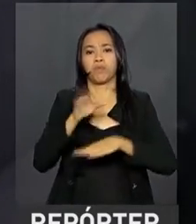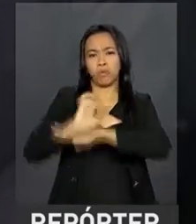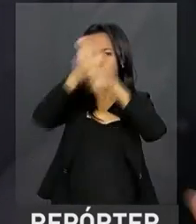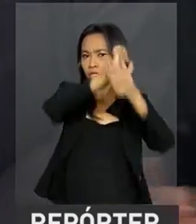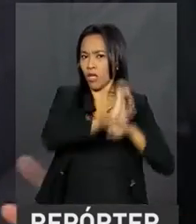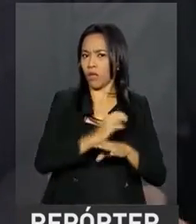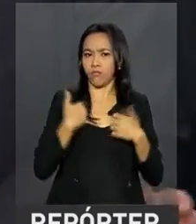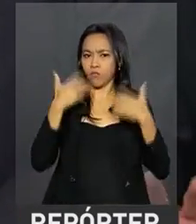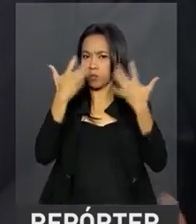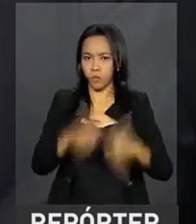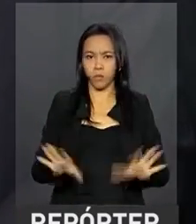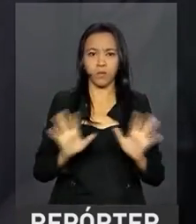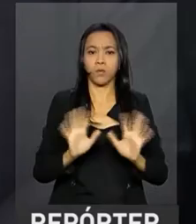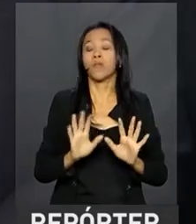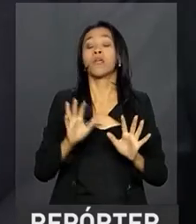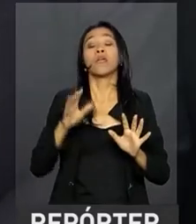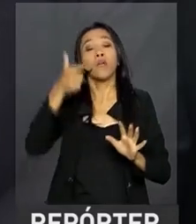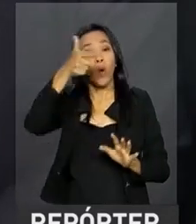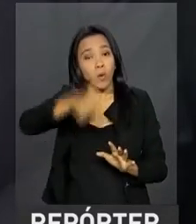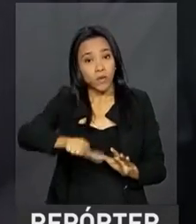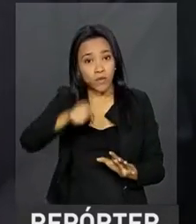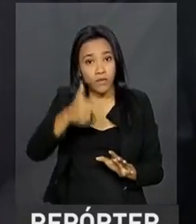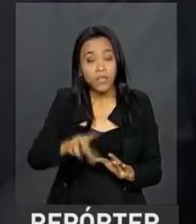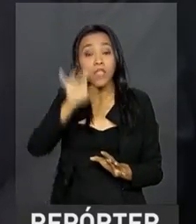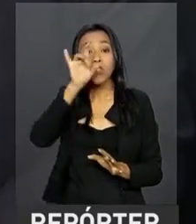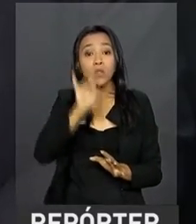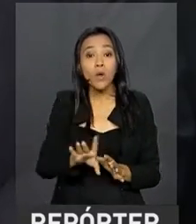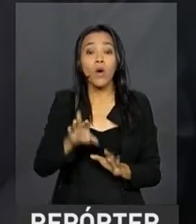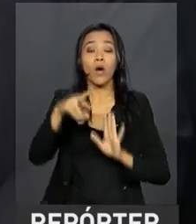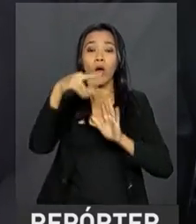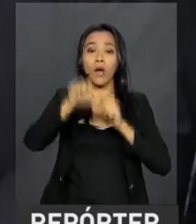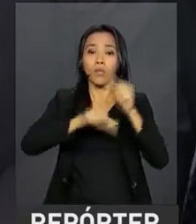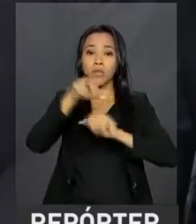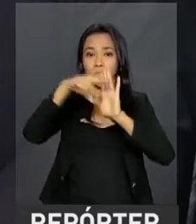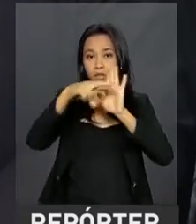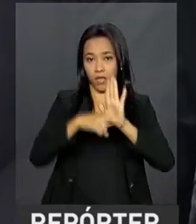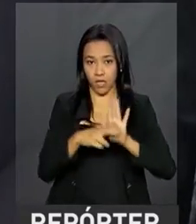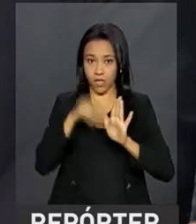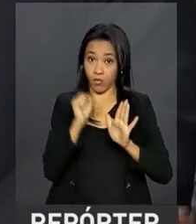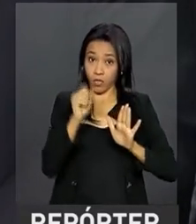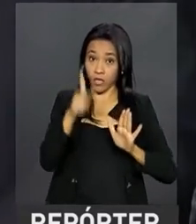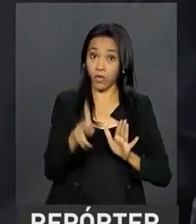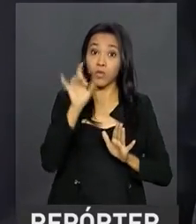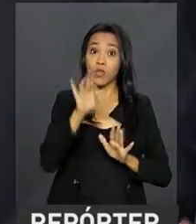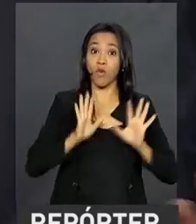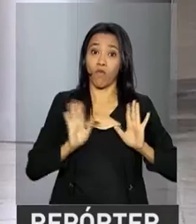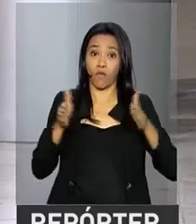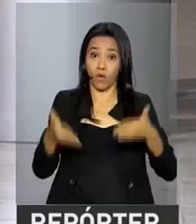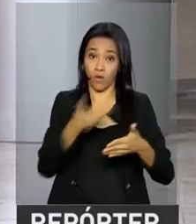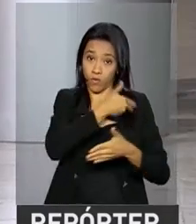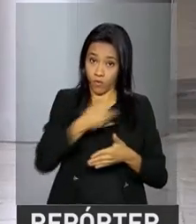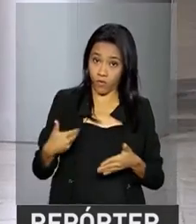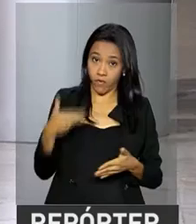Portanto, disciplinando, repito, a Previdência apenas para servidores federais.